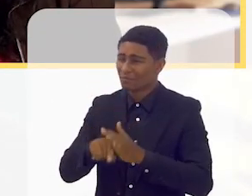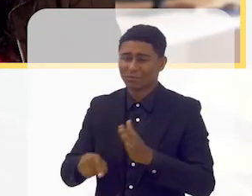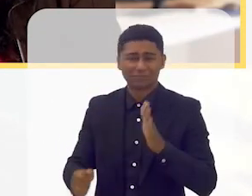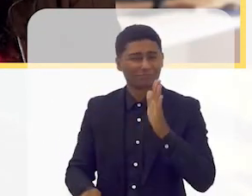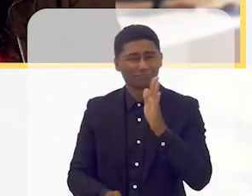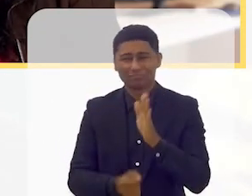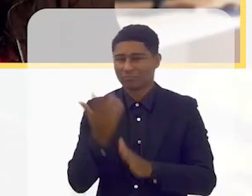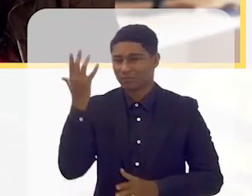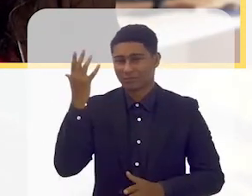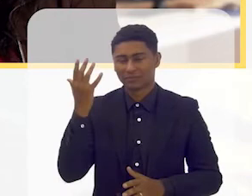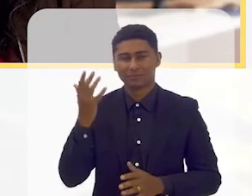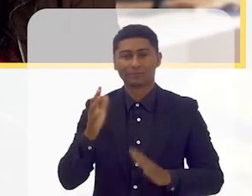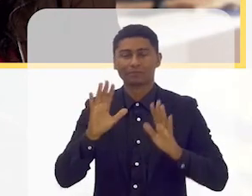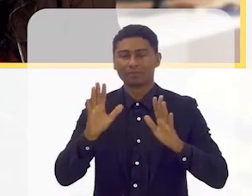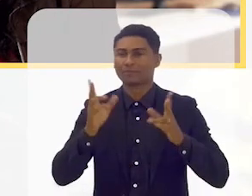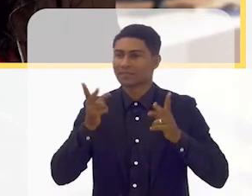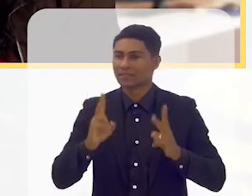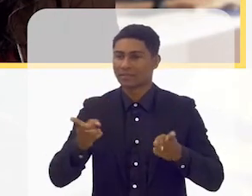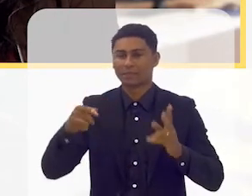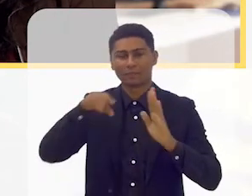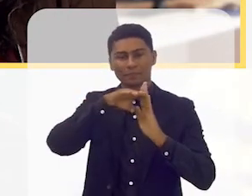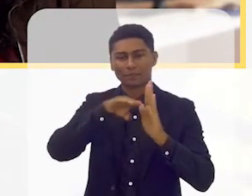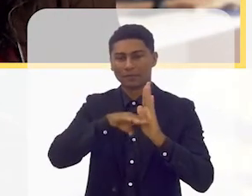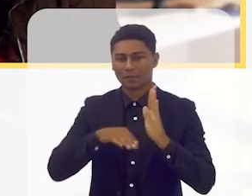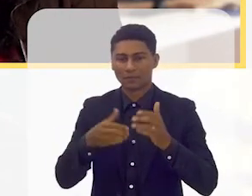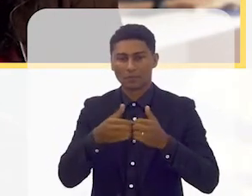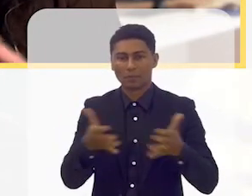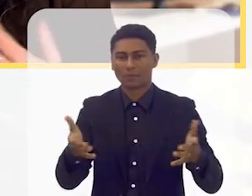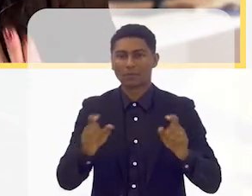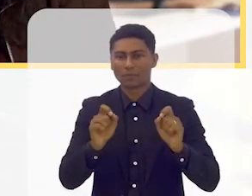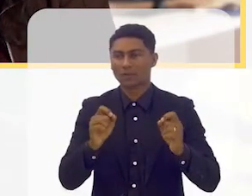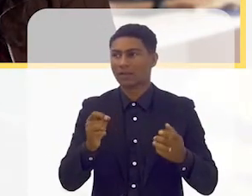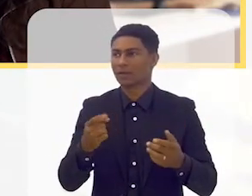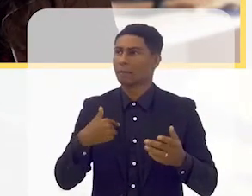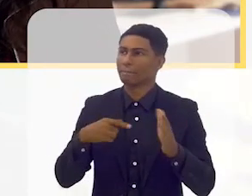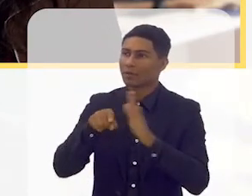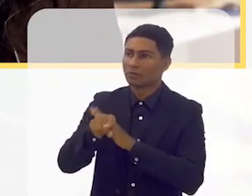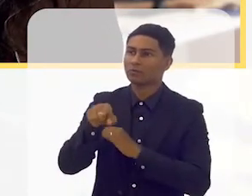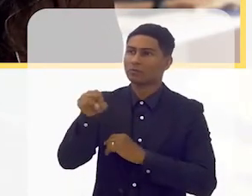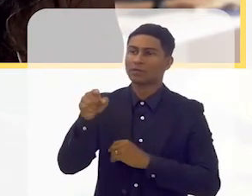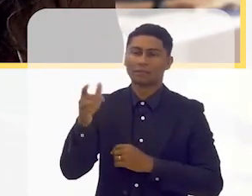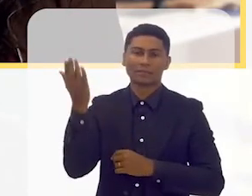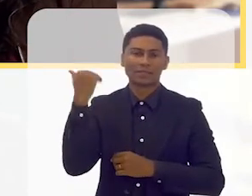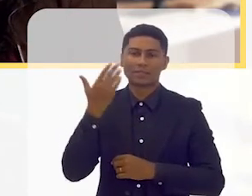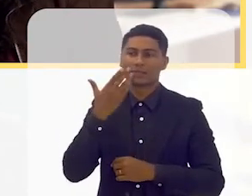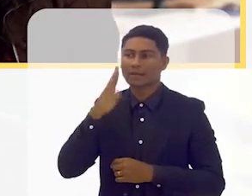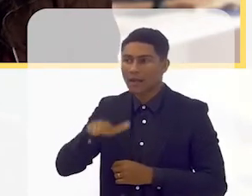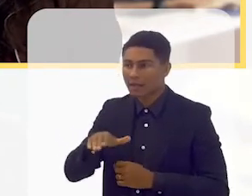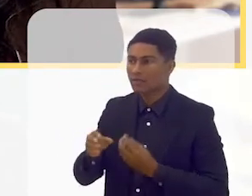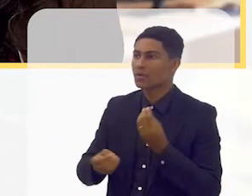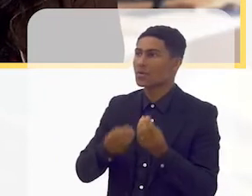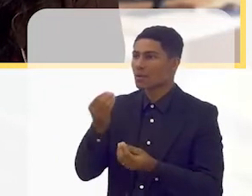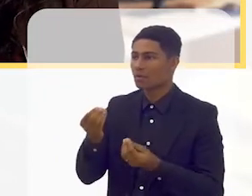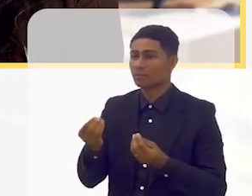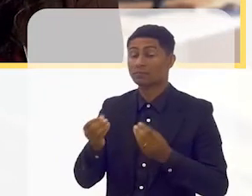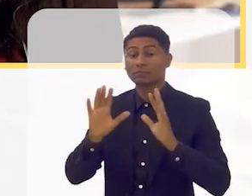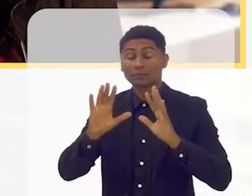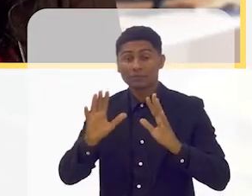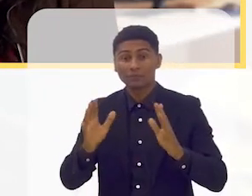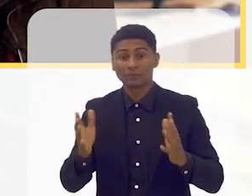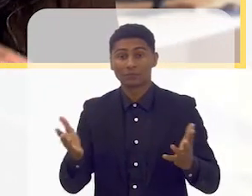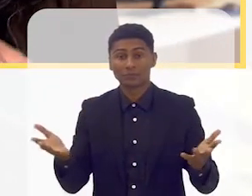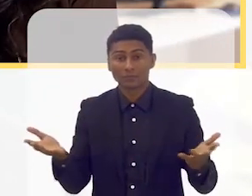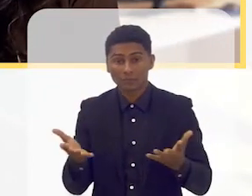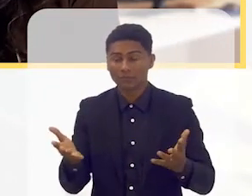a senhora mas eu sempre começo esse programa perguntando como é que foi a infância da pessoa fazendo uma linha do tempo